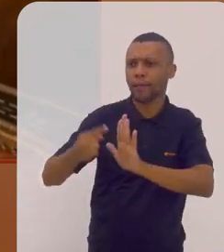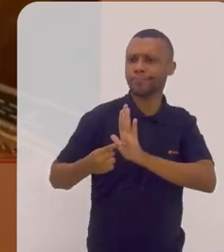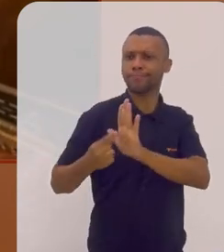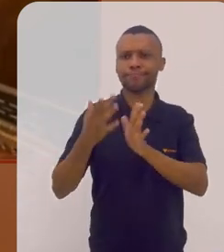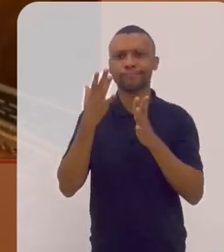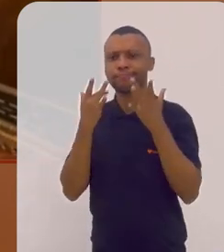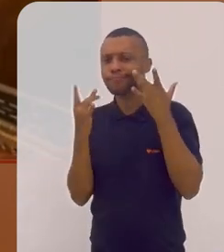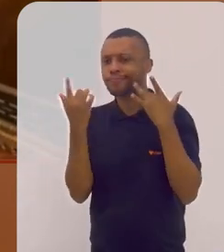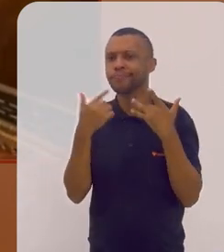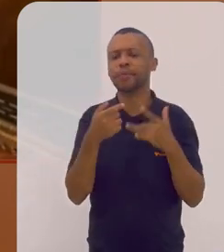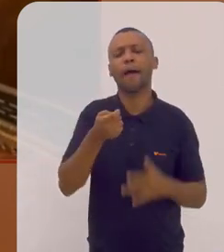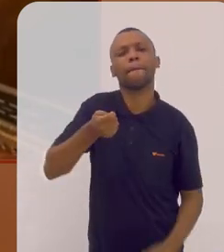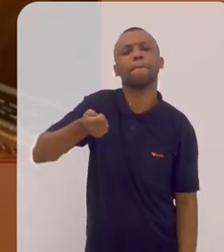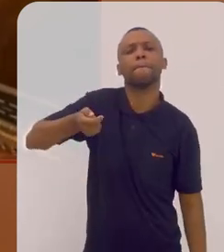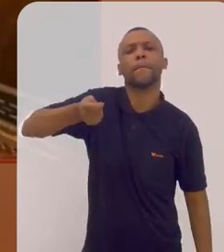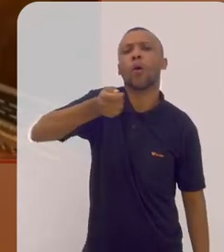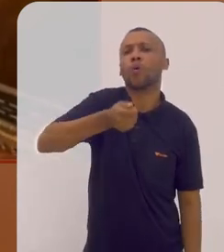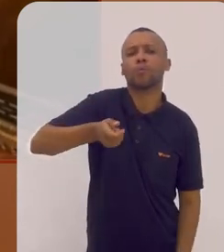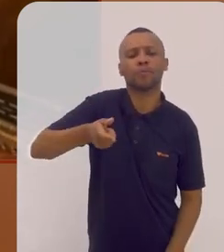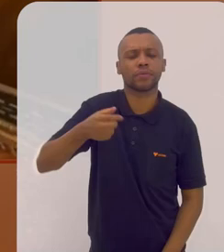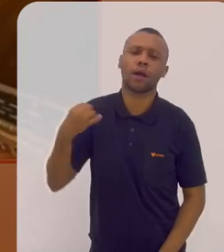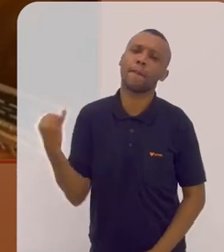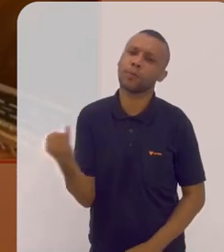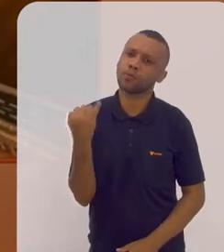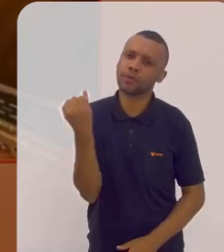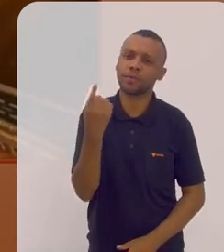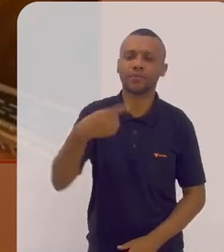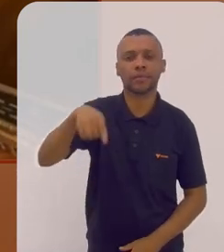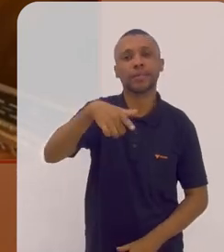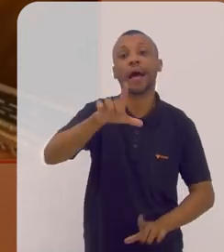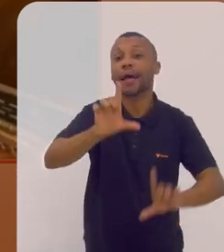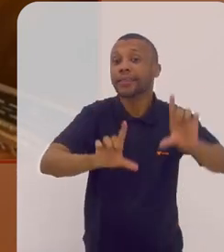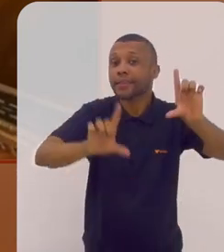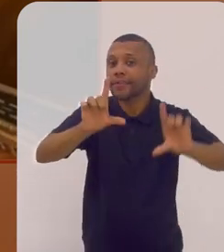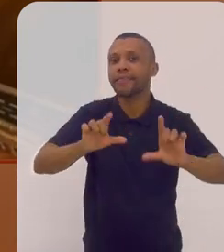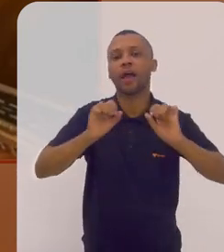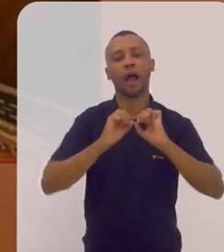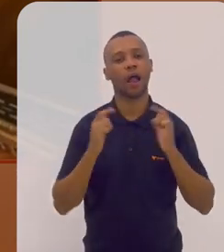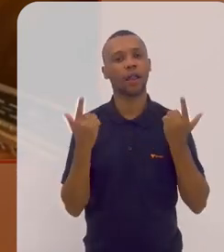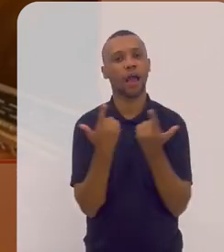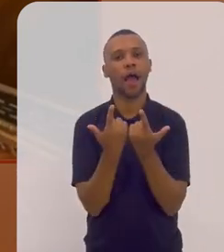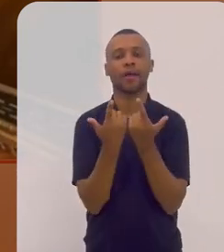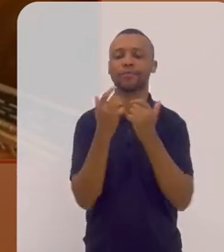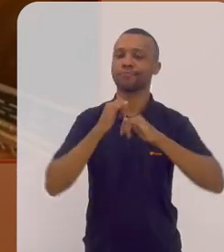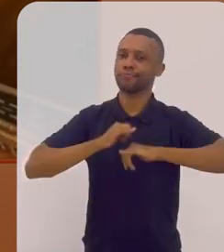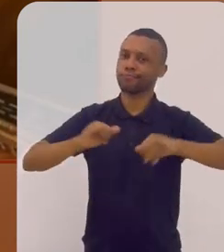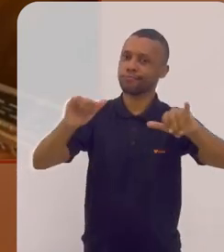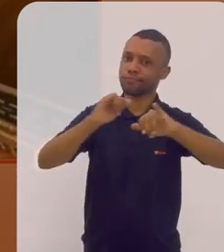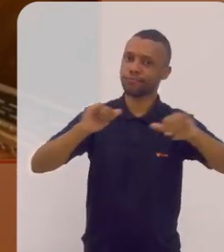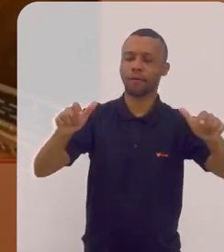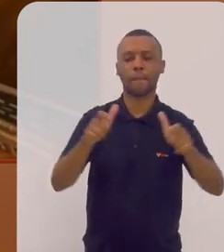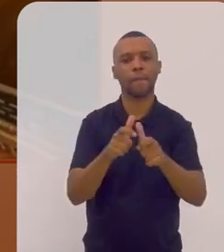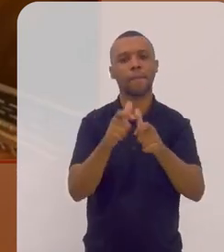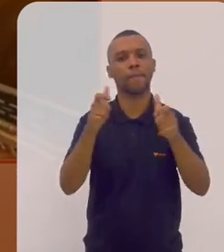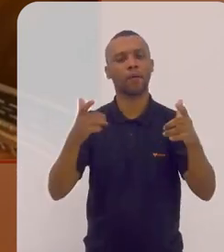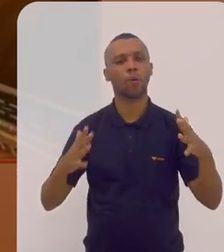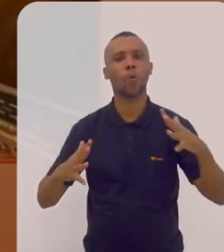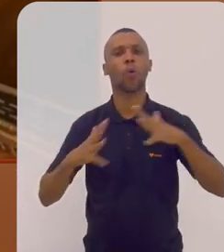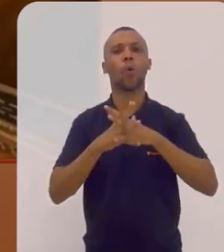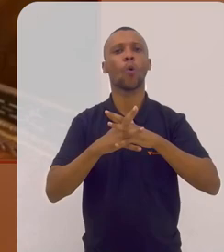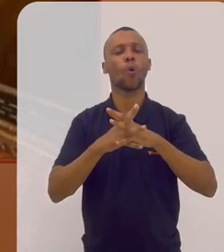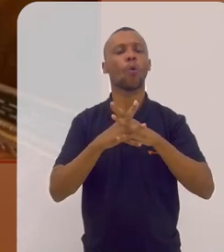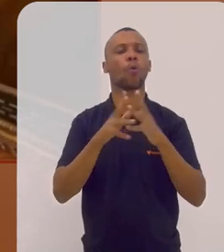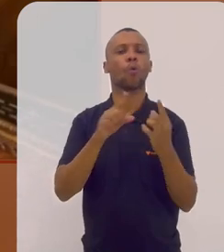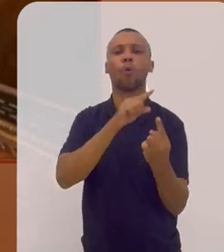mínimo então é muito importante que vocês da TV Alerj façam essa difusão ampliem o